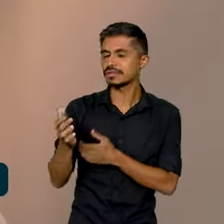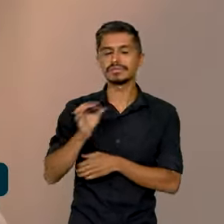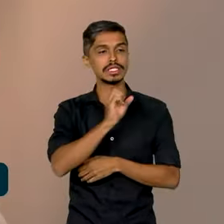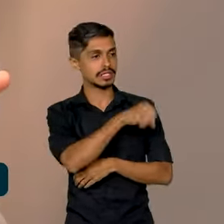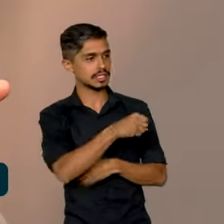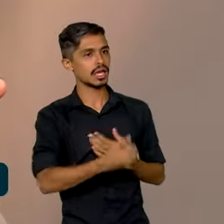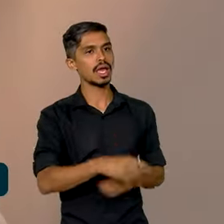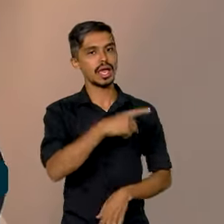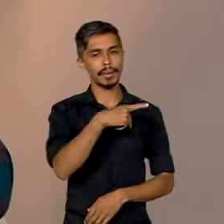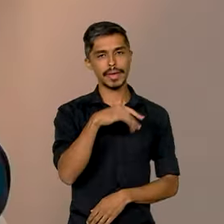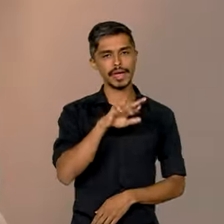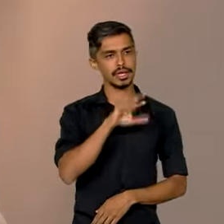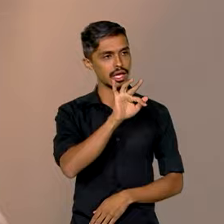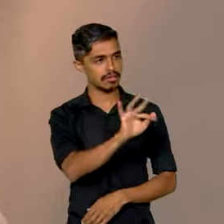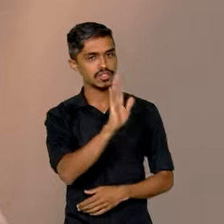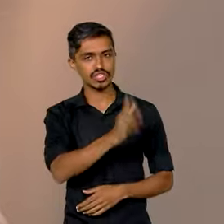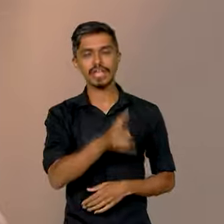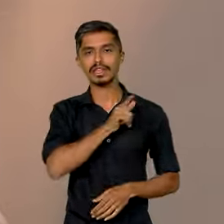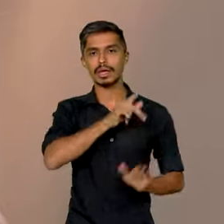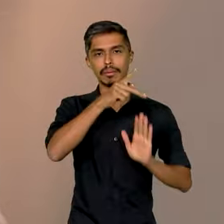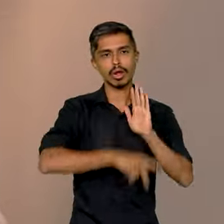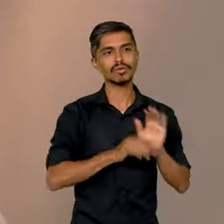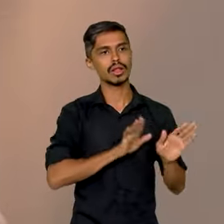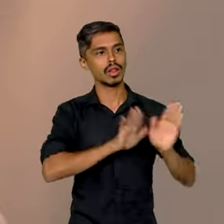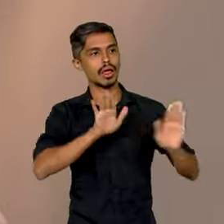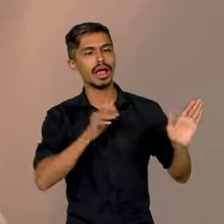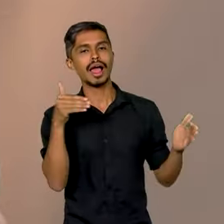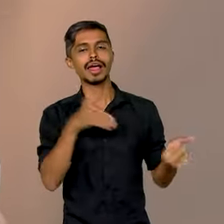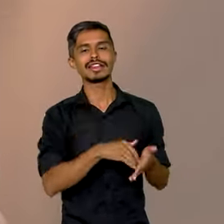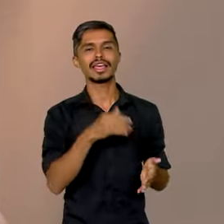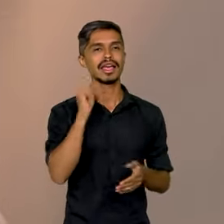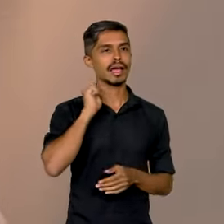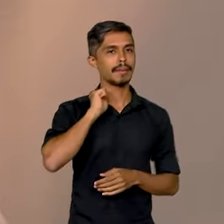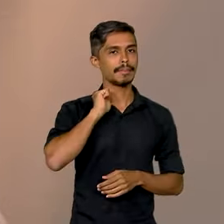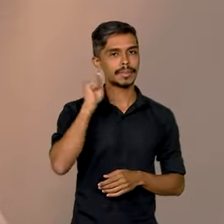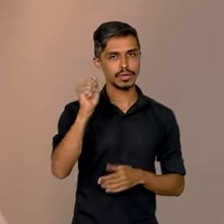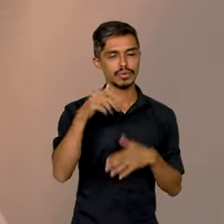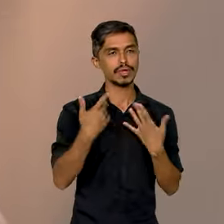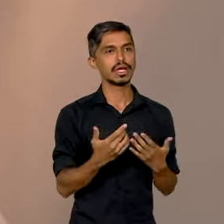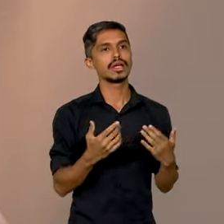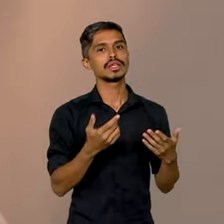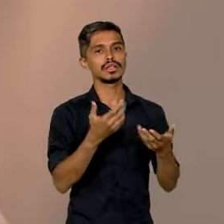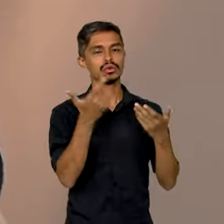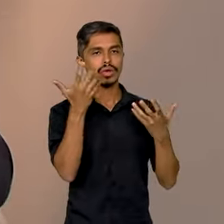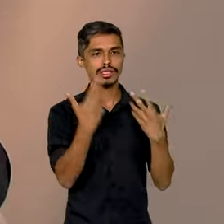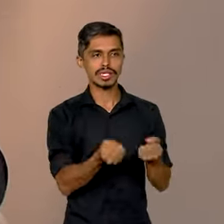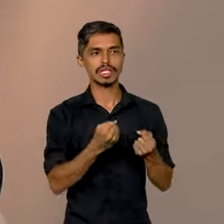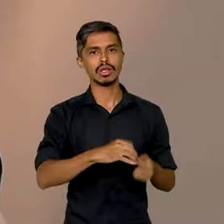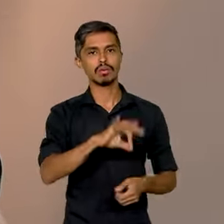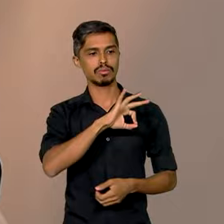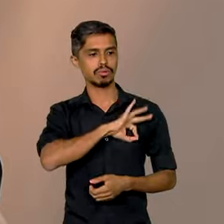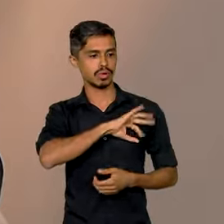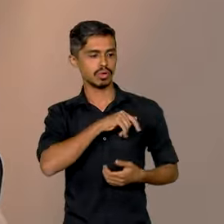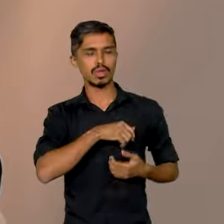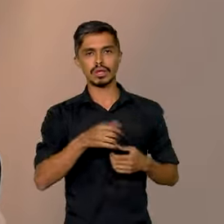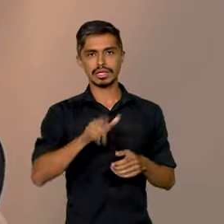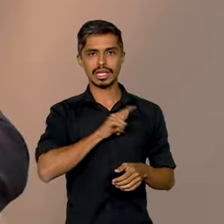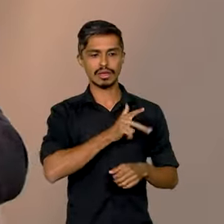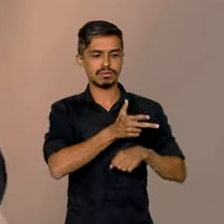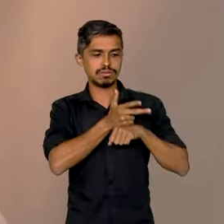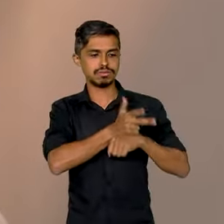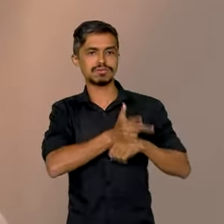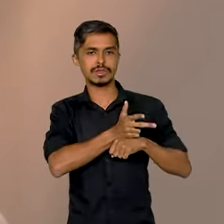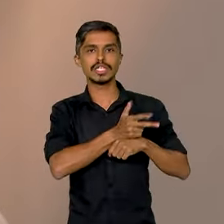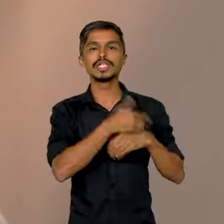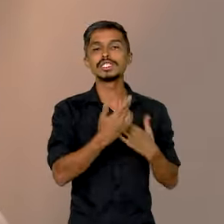Rodoviária Federal já tem um projeto para licitar até a partir de abril para a adoção da câmera no fardamento de seus agentes de segurança pública,